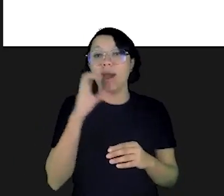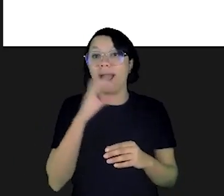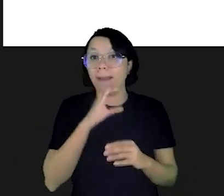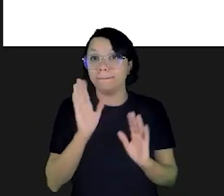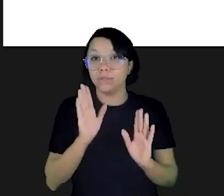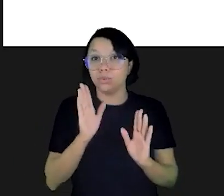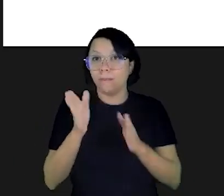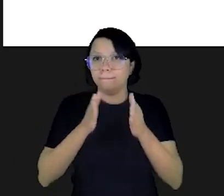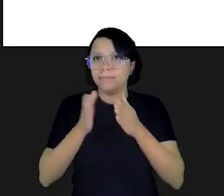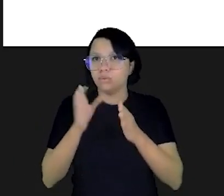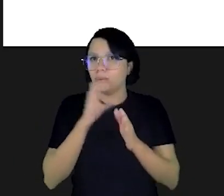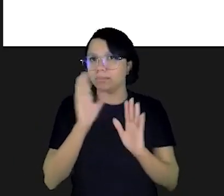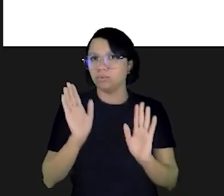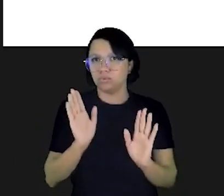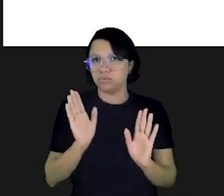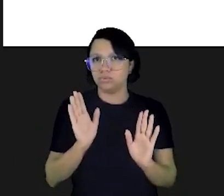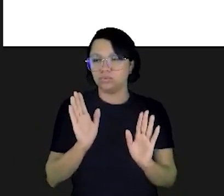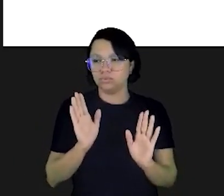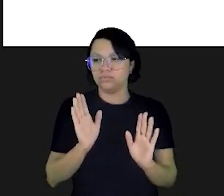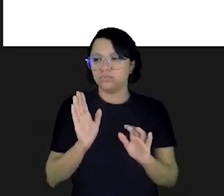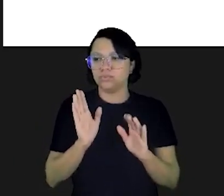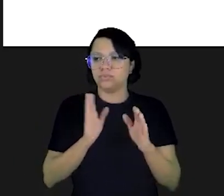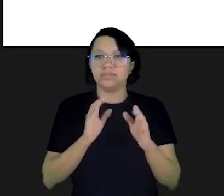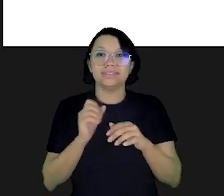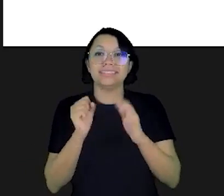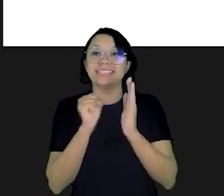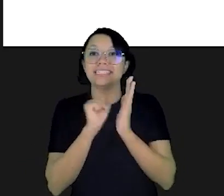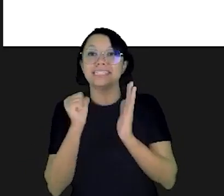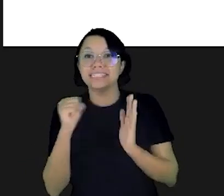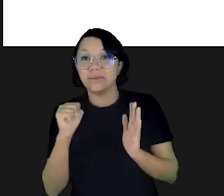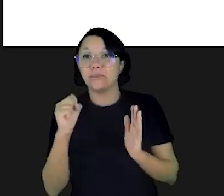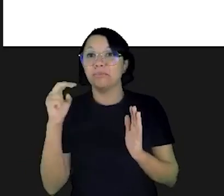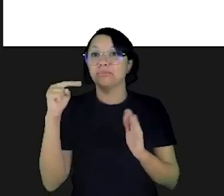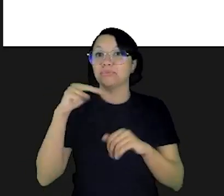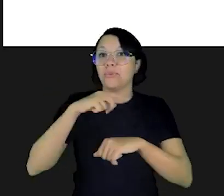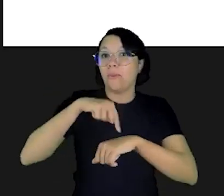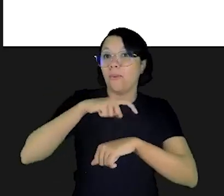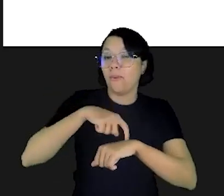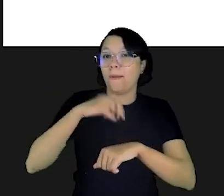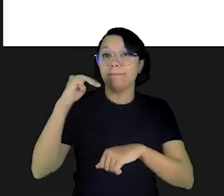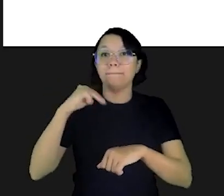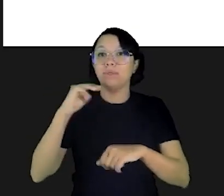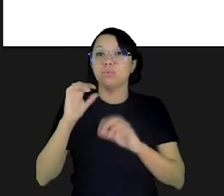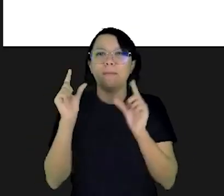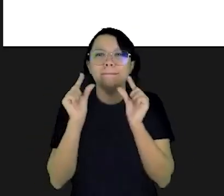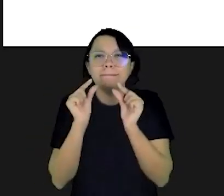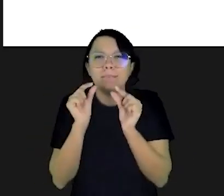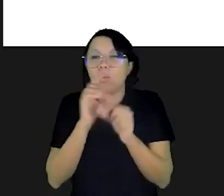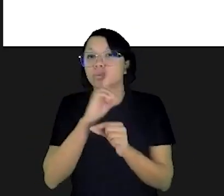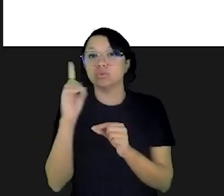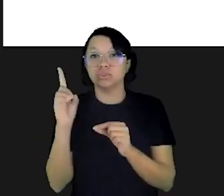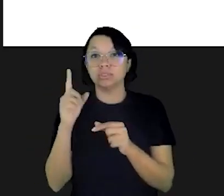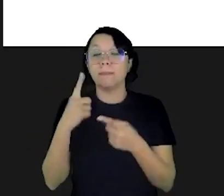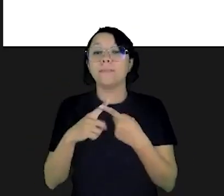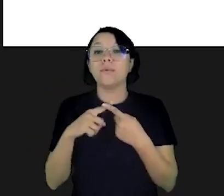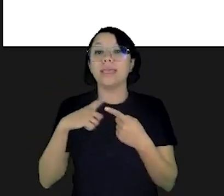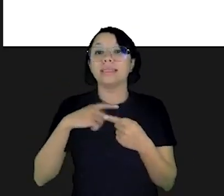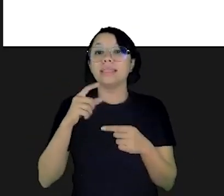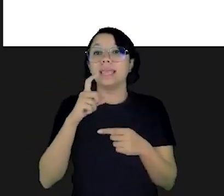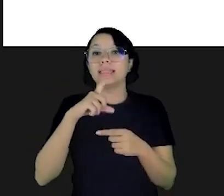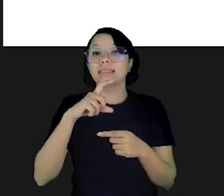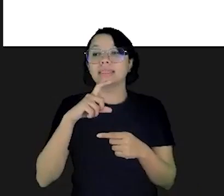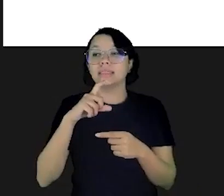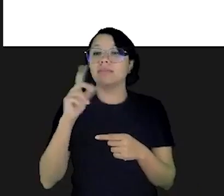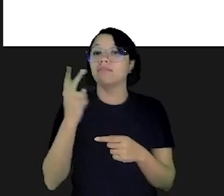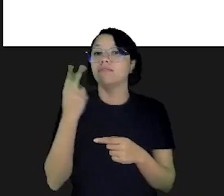usados emergencialmente e por um período muito curto segundos horas minutos poucos dias não muito